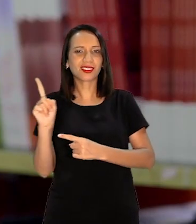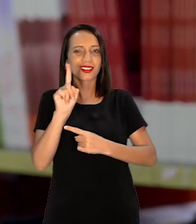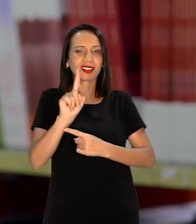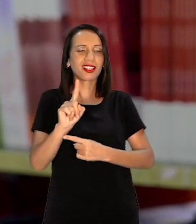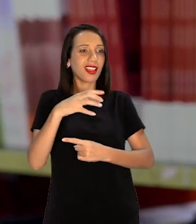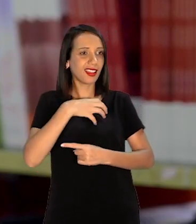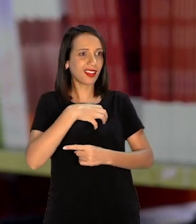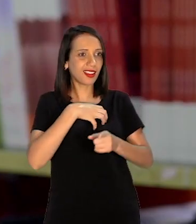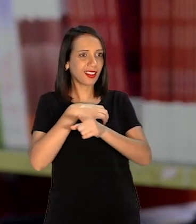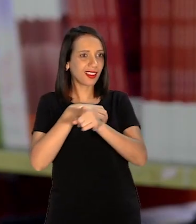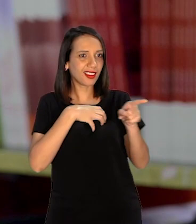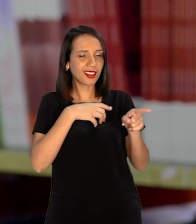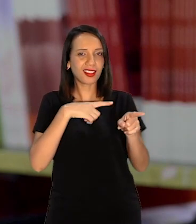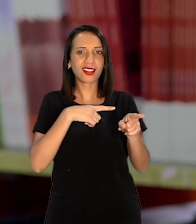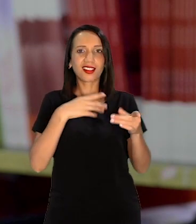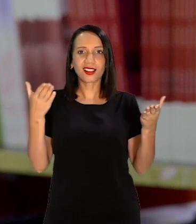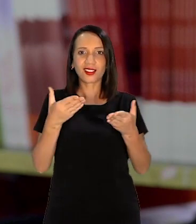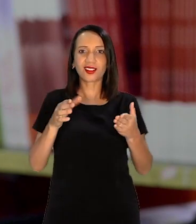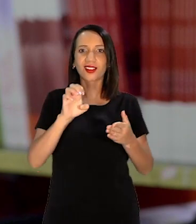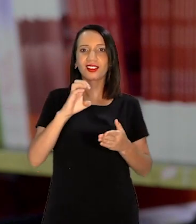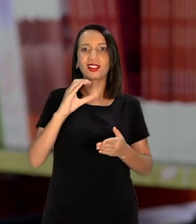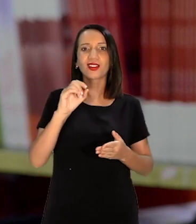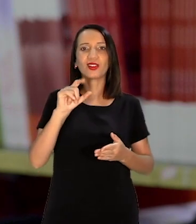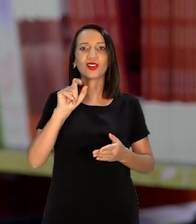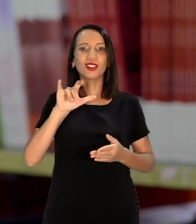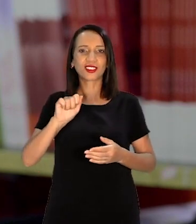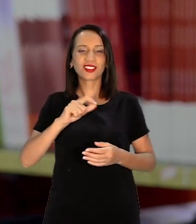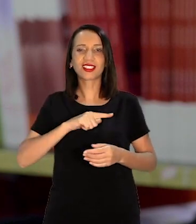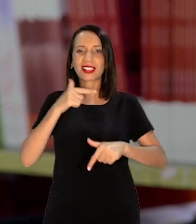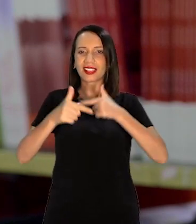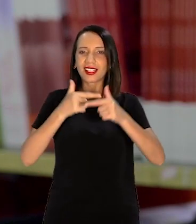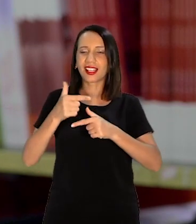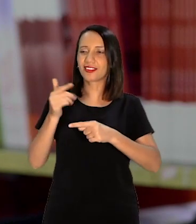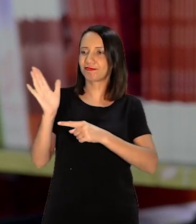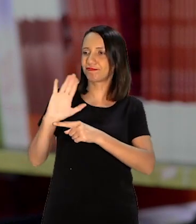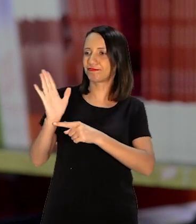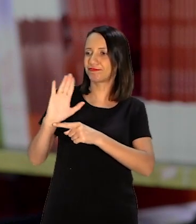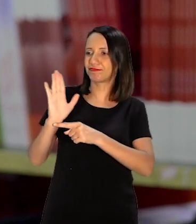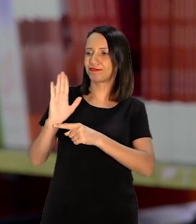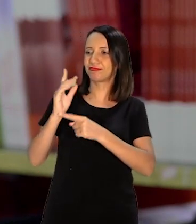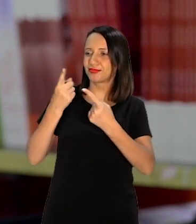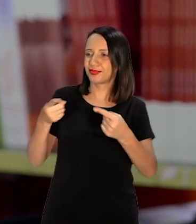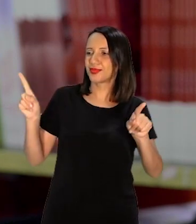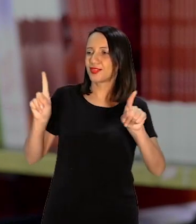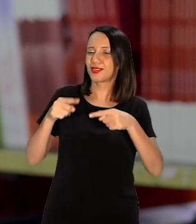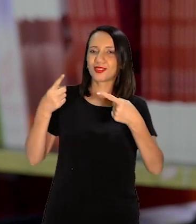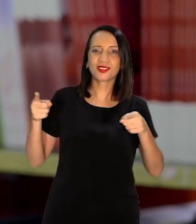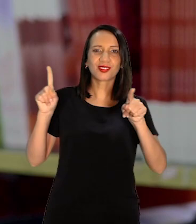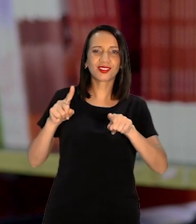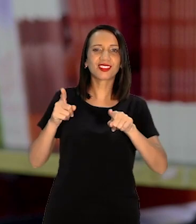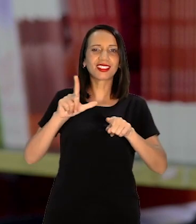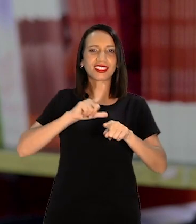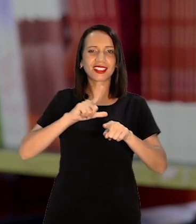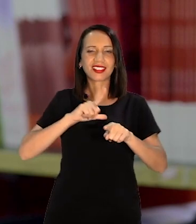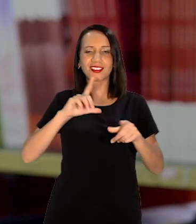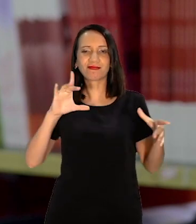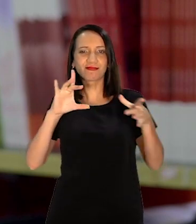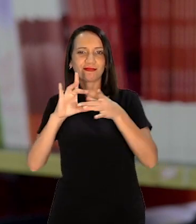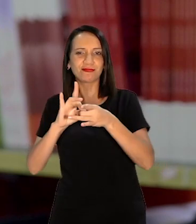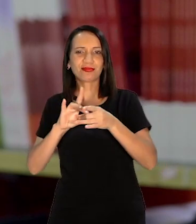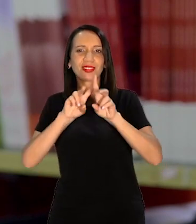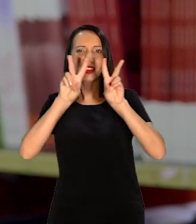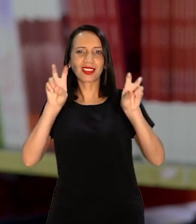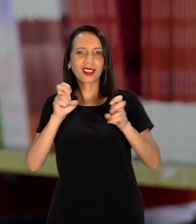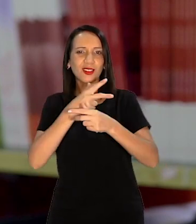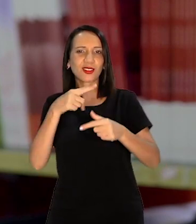assim que a ecologia Trabalha e tudo mais Aí coloca um vídeo Aí coloca uma música Aí faz essa correlação Desse